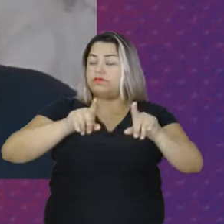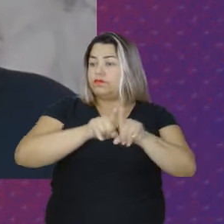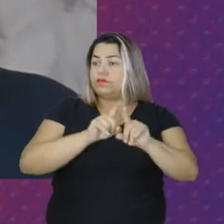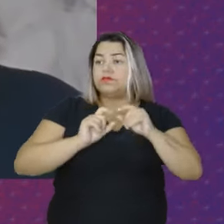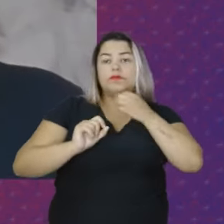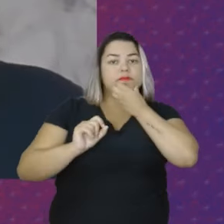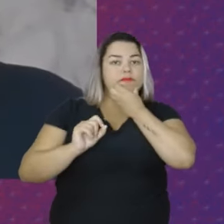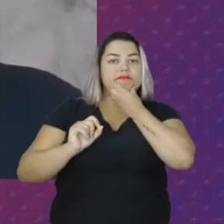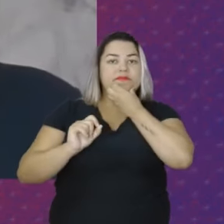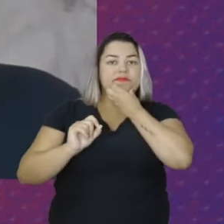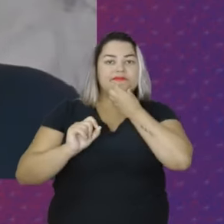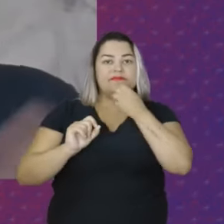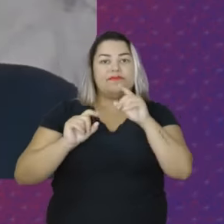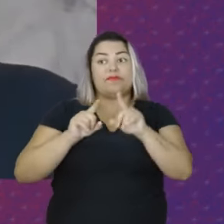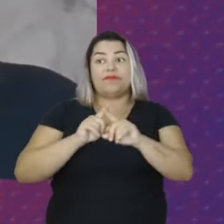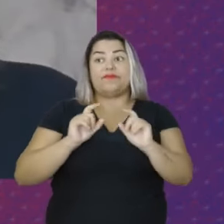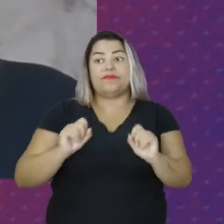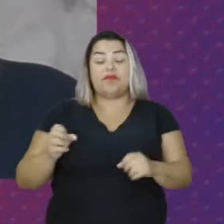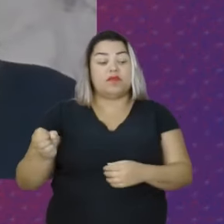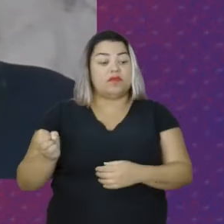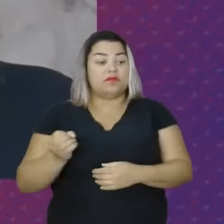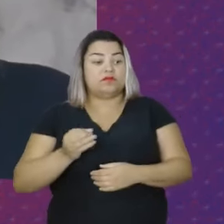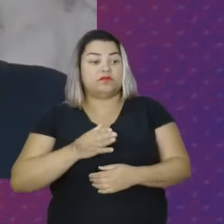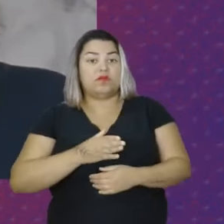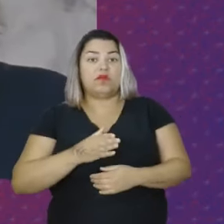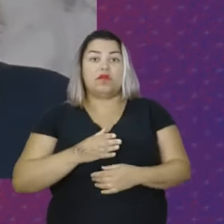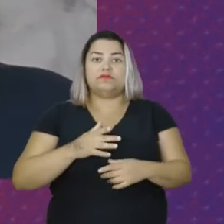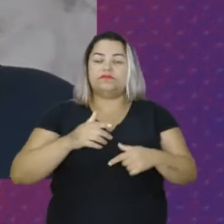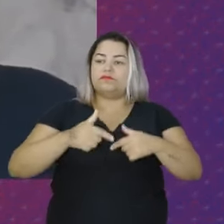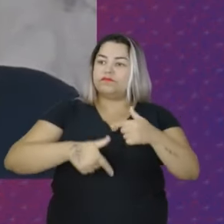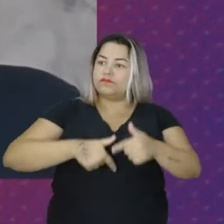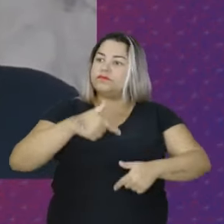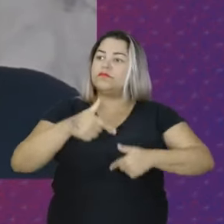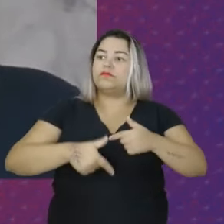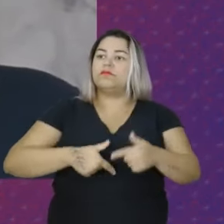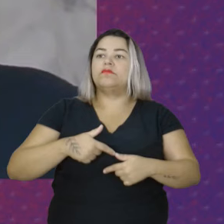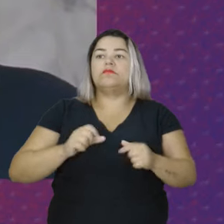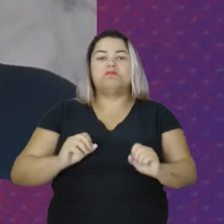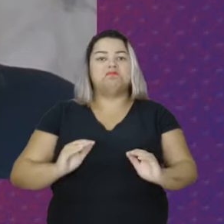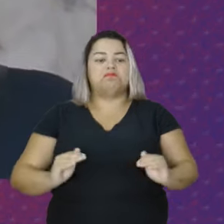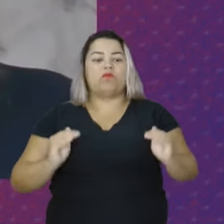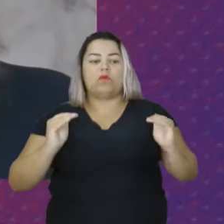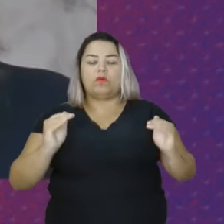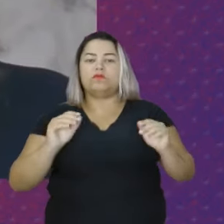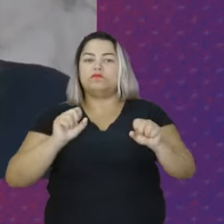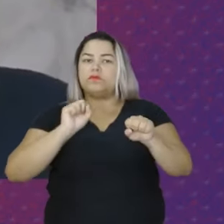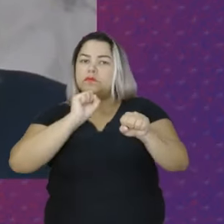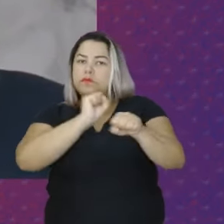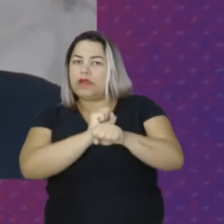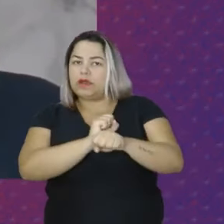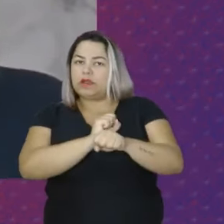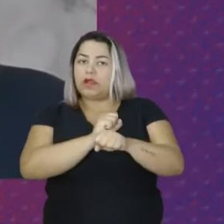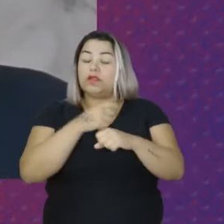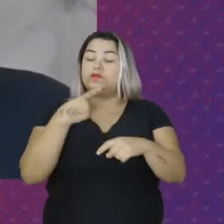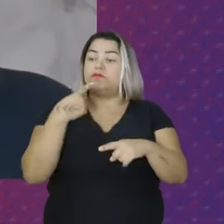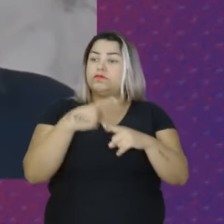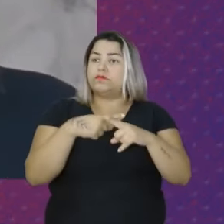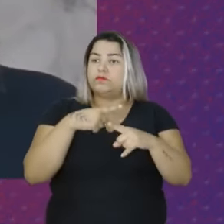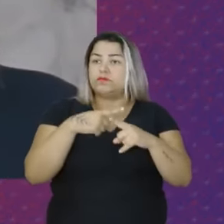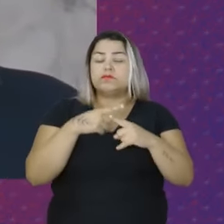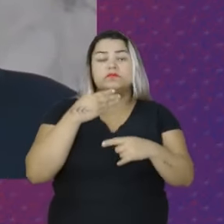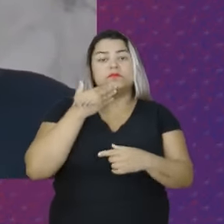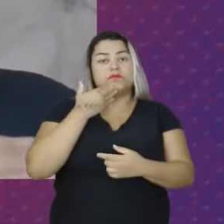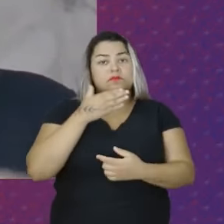profissional, novos cargos e isso precisa ser barrado e uma reivindicação